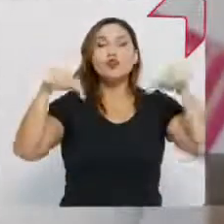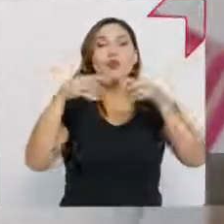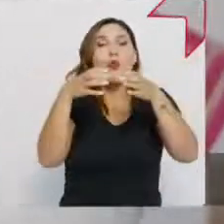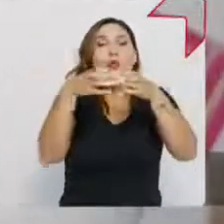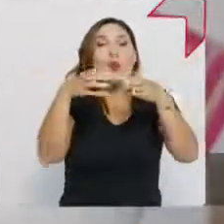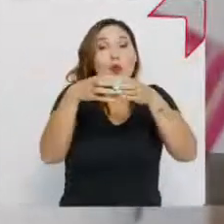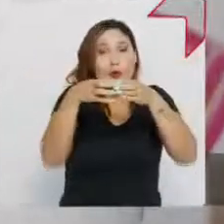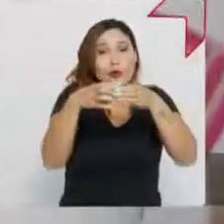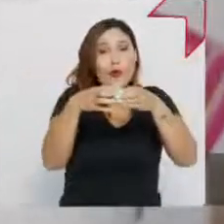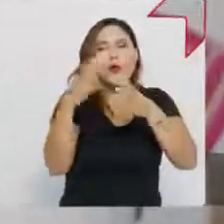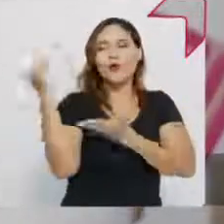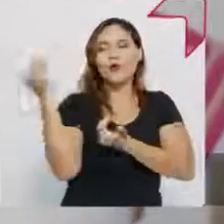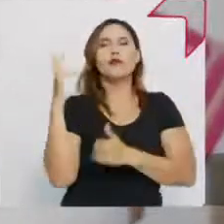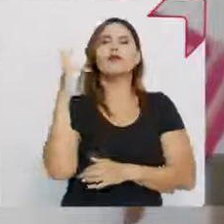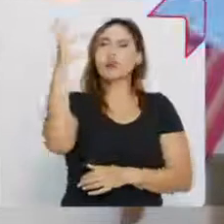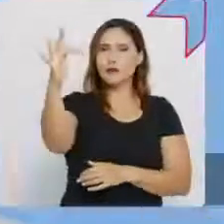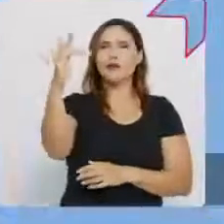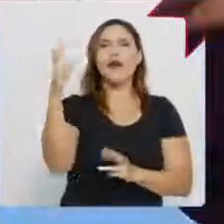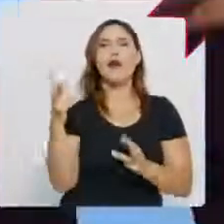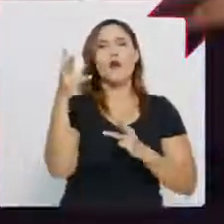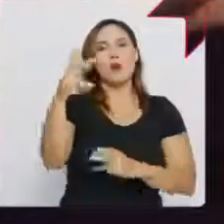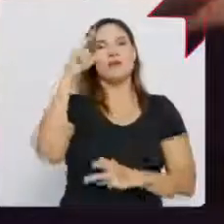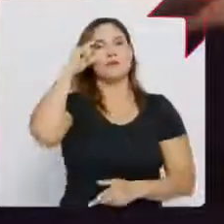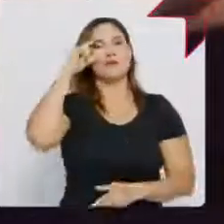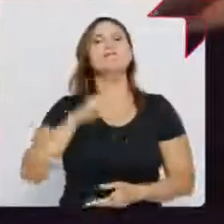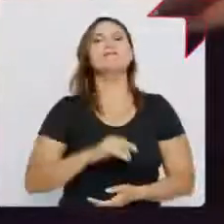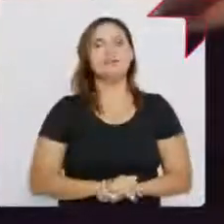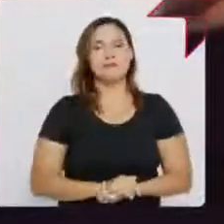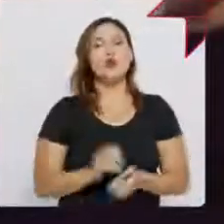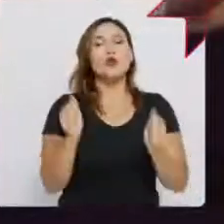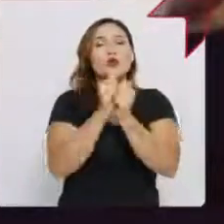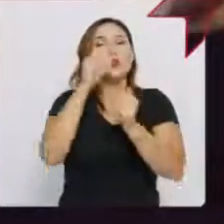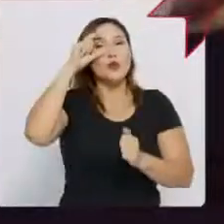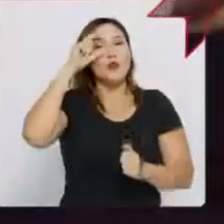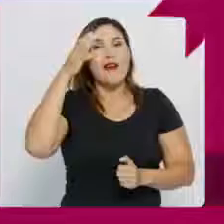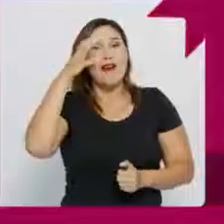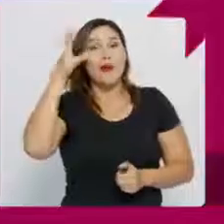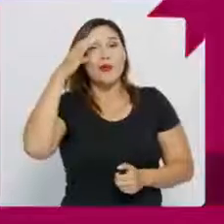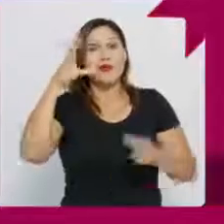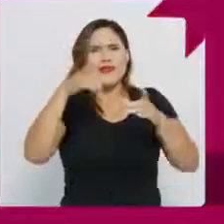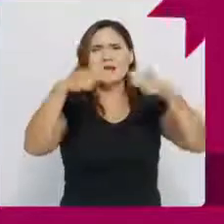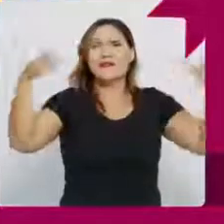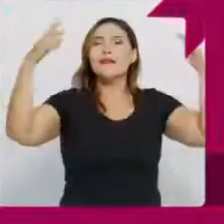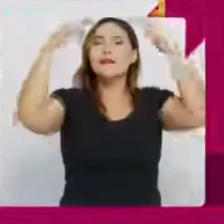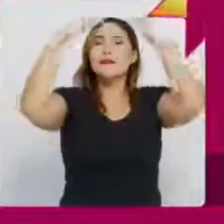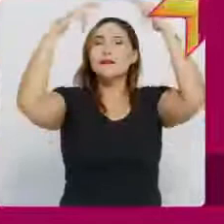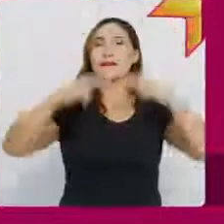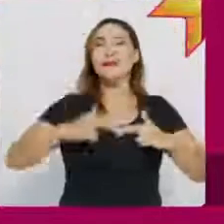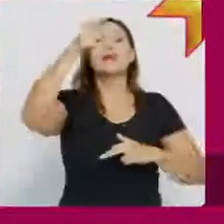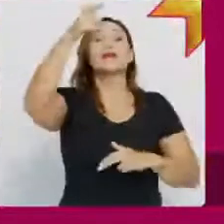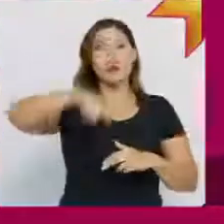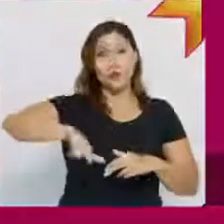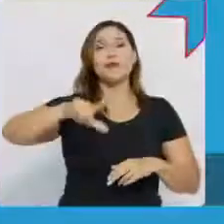esse jovem pode ser um futuro Zé Raimundo Fontes. Com Zé, a cultura vai ser grande e respeitada de novo. Zé vai criar um grande